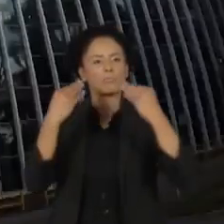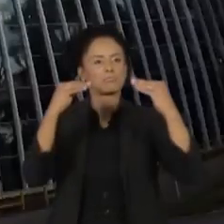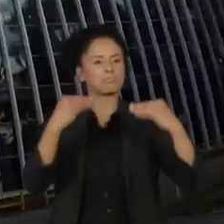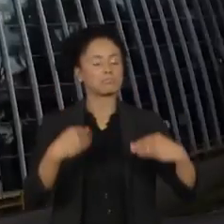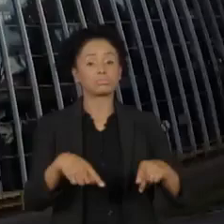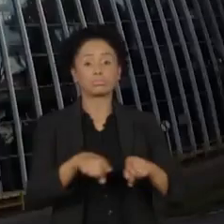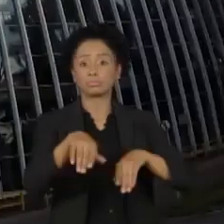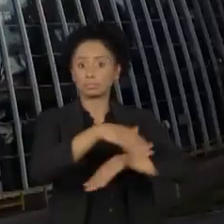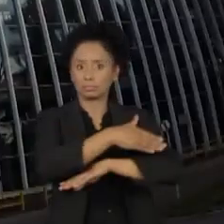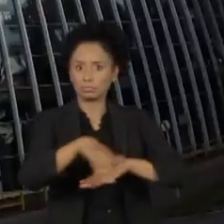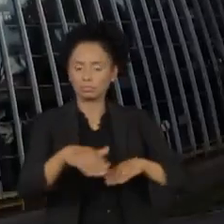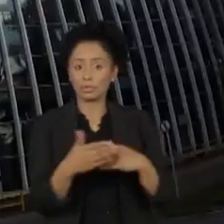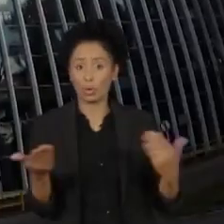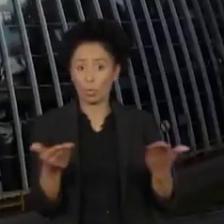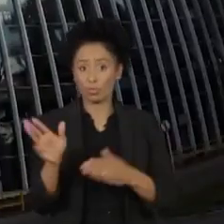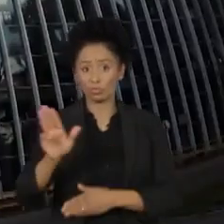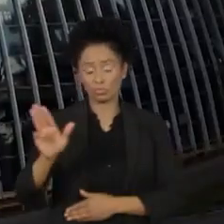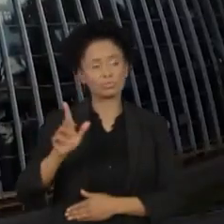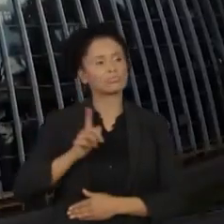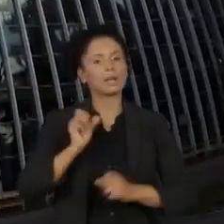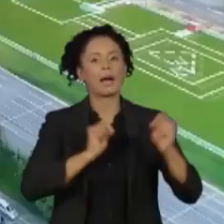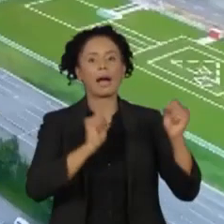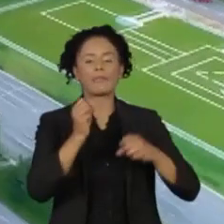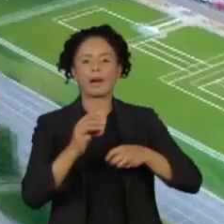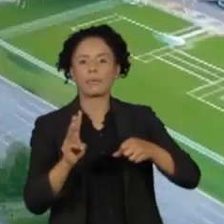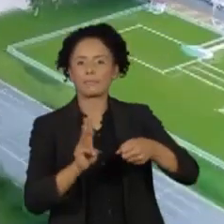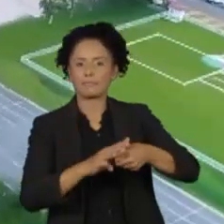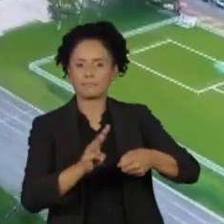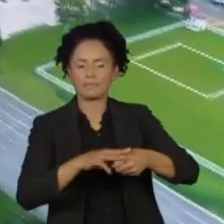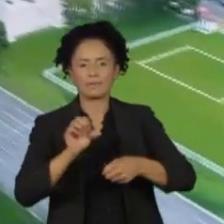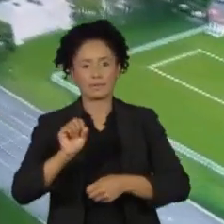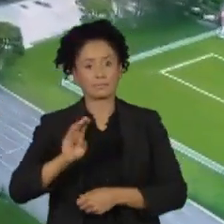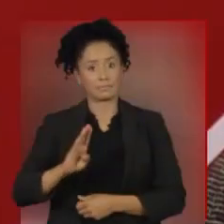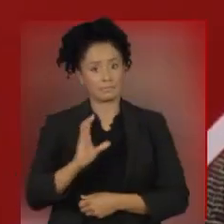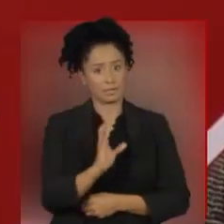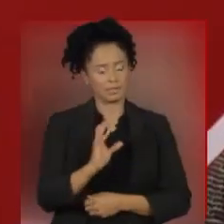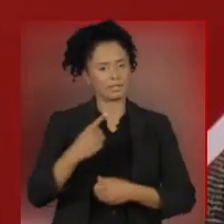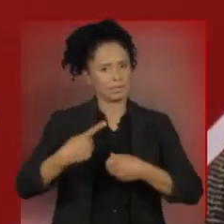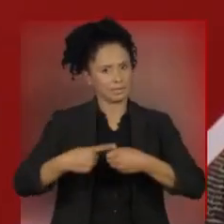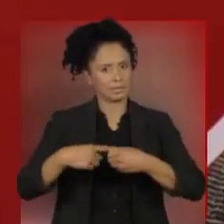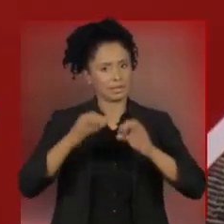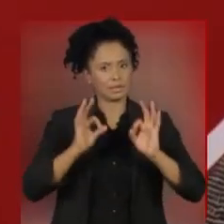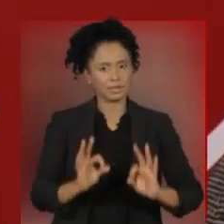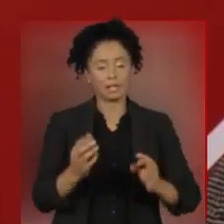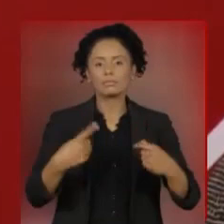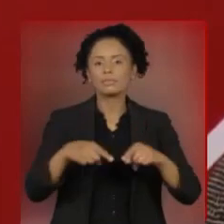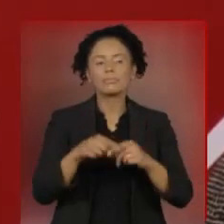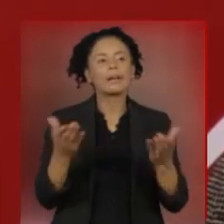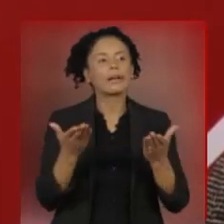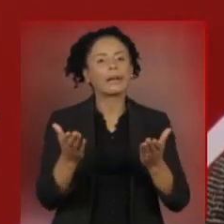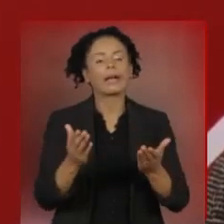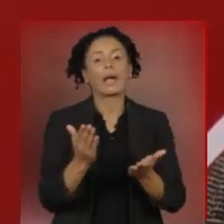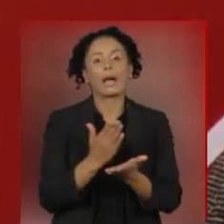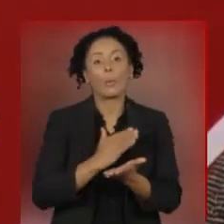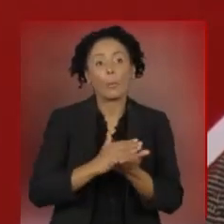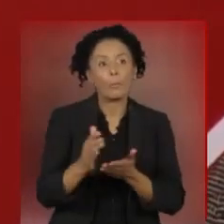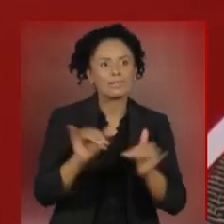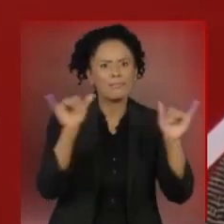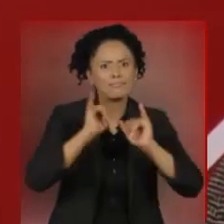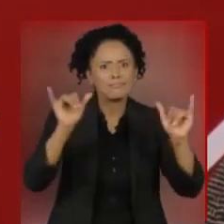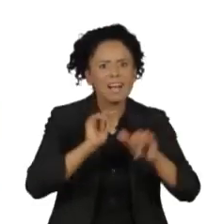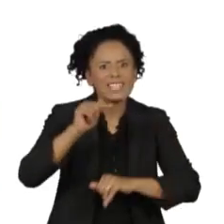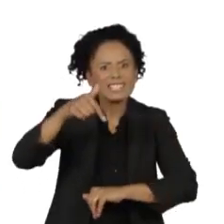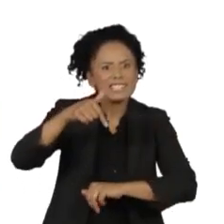Hoje, Lula estará na fábrica da Volkswagen em São Bernardo do Campo. Ele queria iniciar a campanha às 7 da manhã na porta da